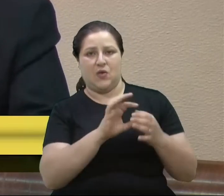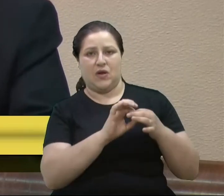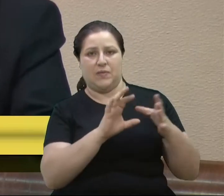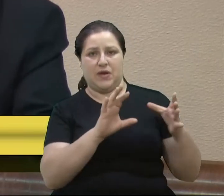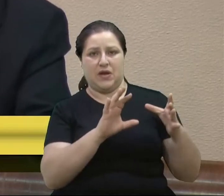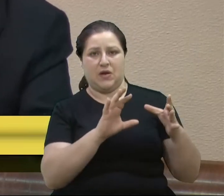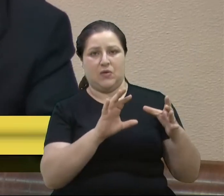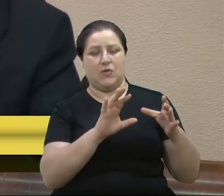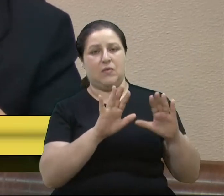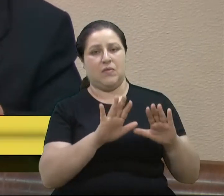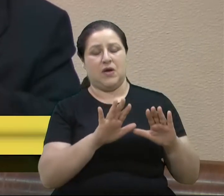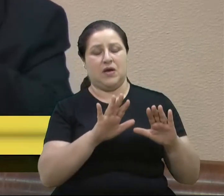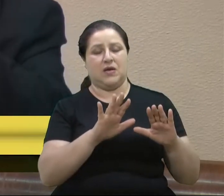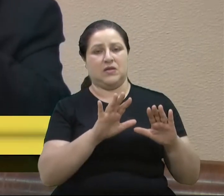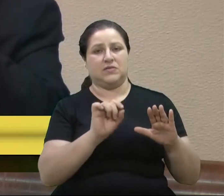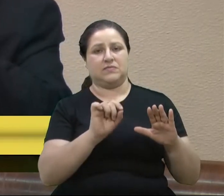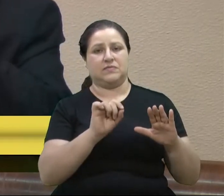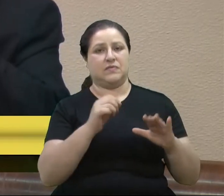se esquecer dessa